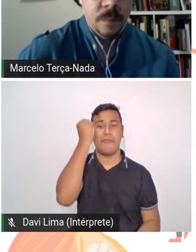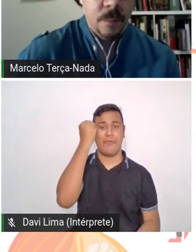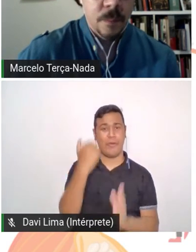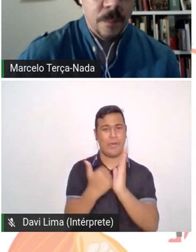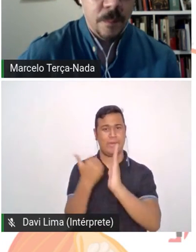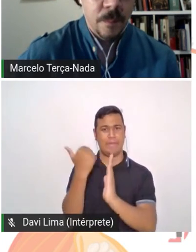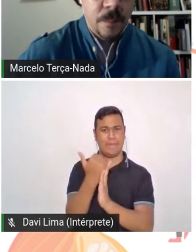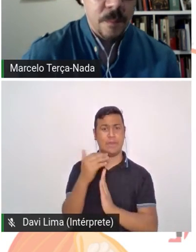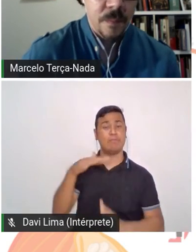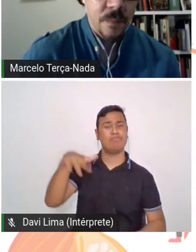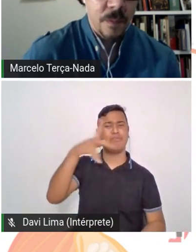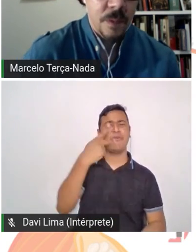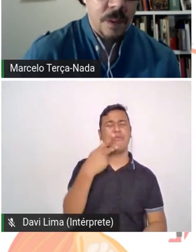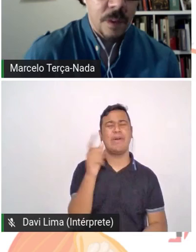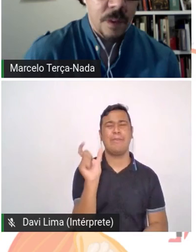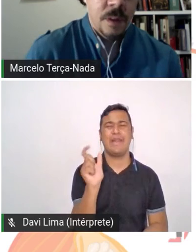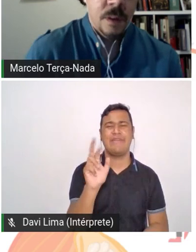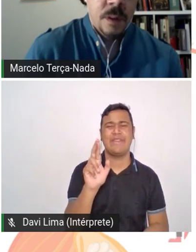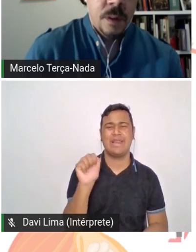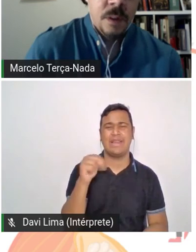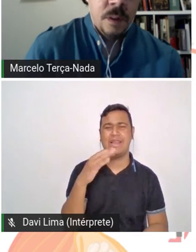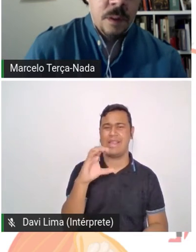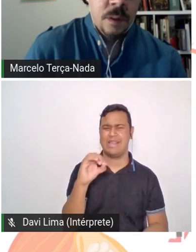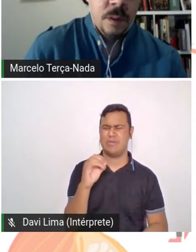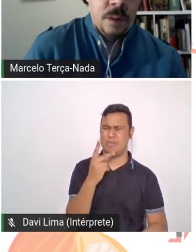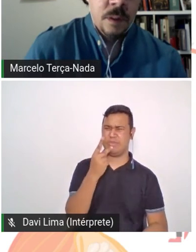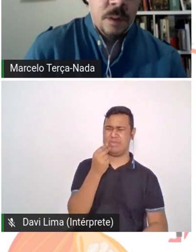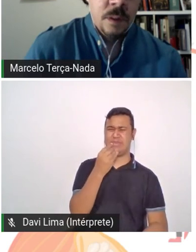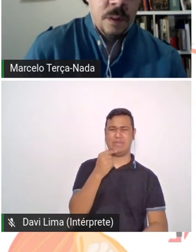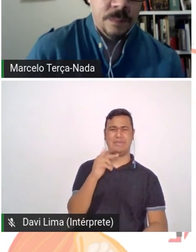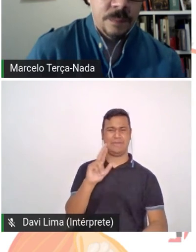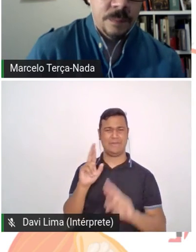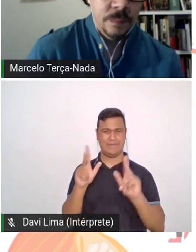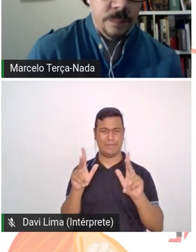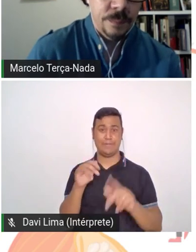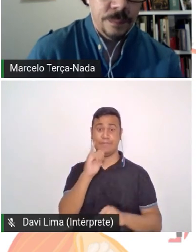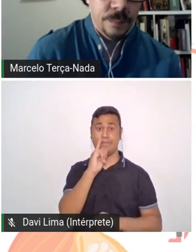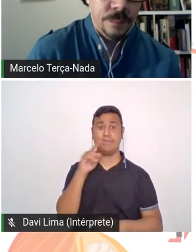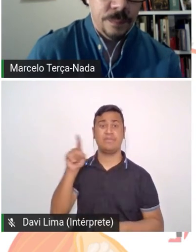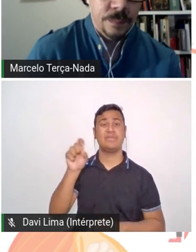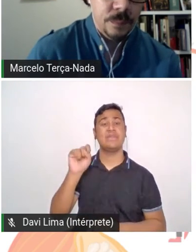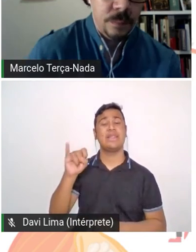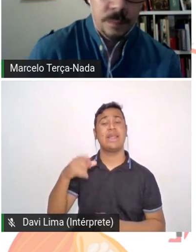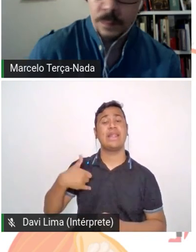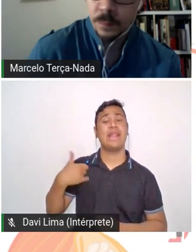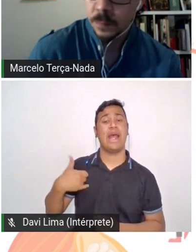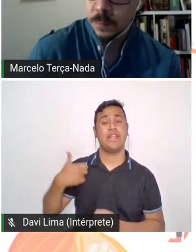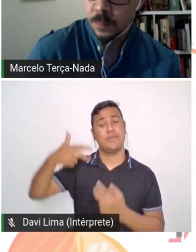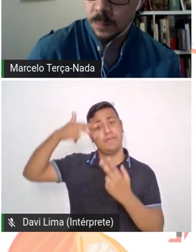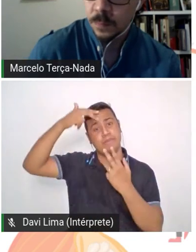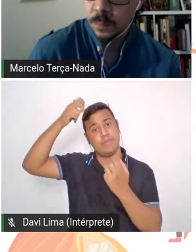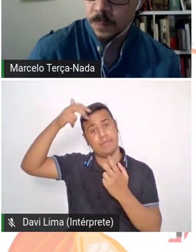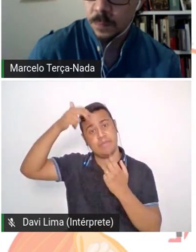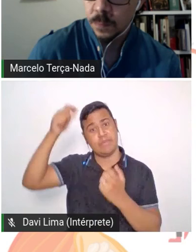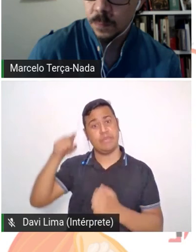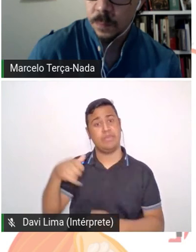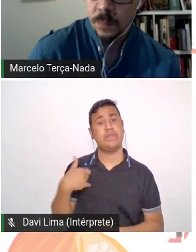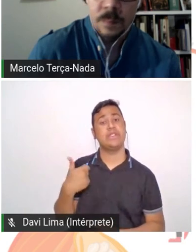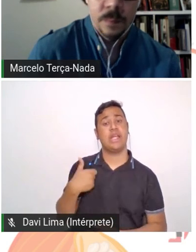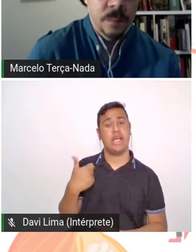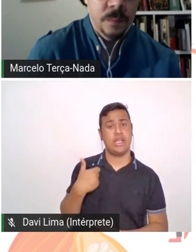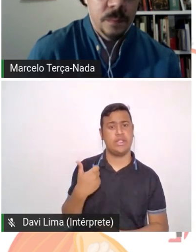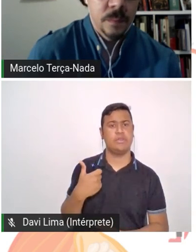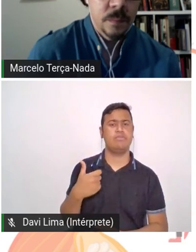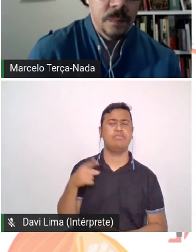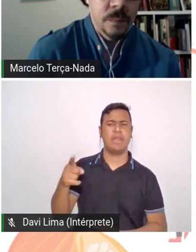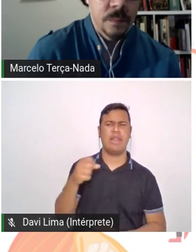de ranço. Então, a idade que esse animal é batido, né? Se é um animal muito velho, ele está liberando o feromônio de reprodução.